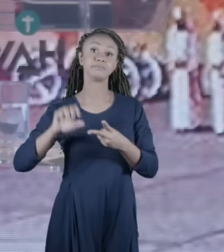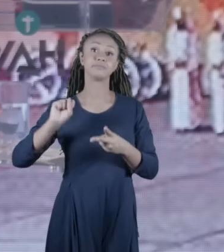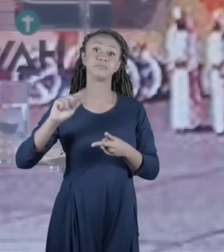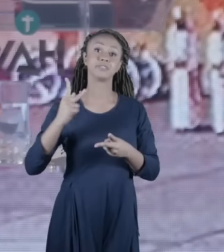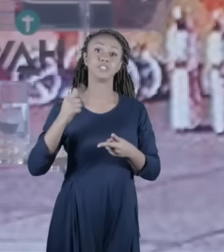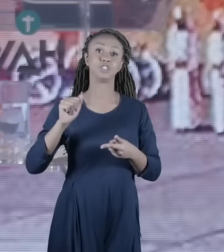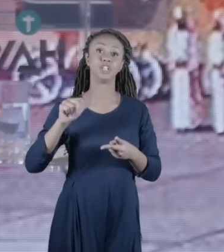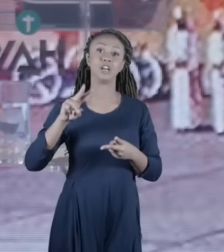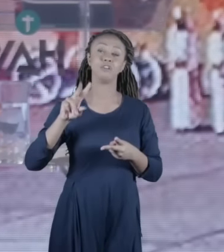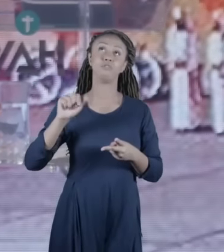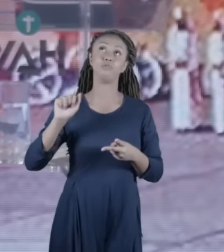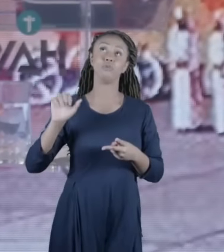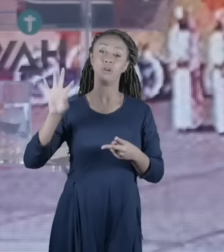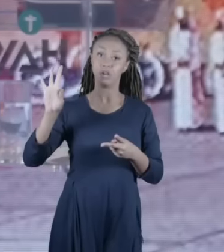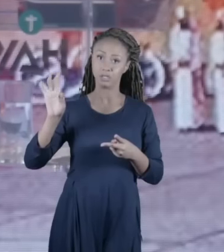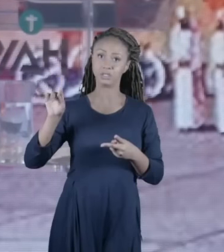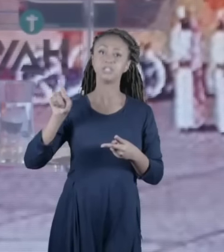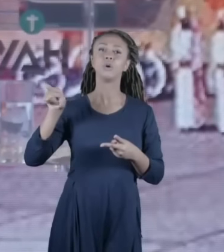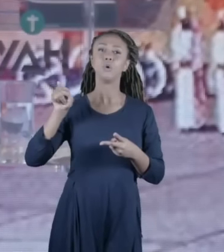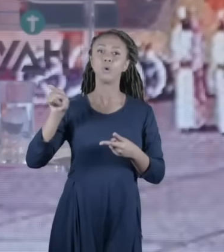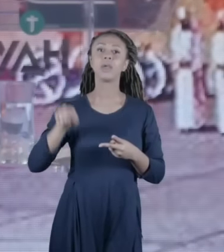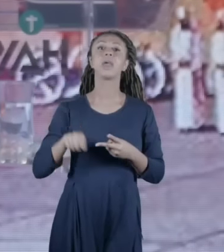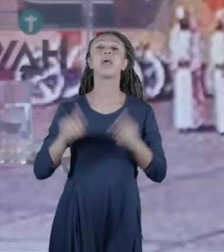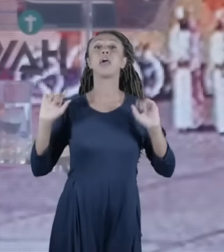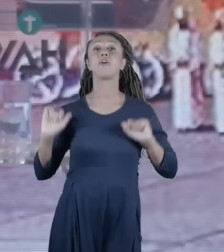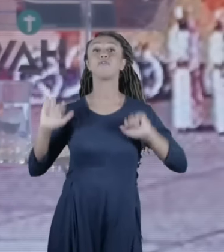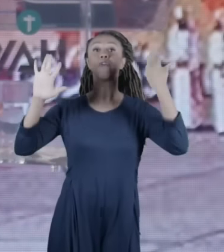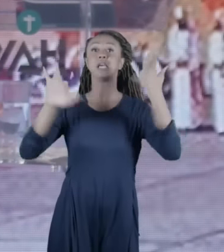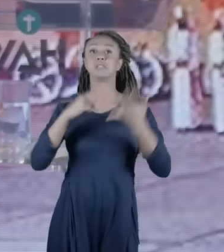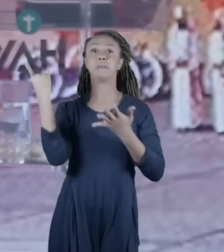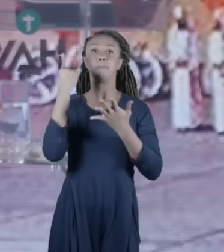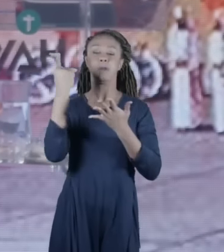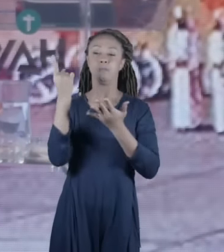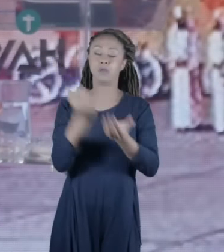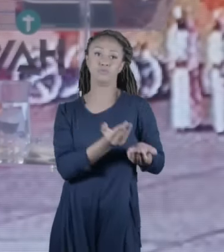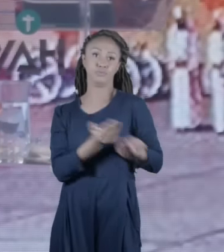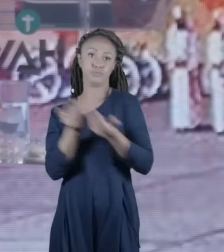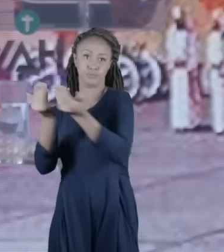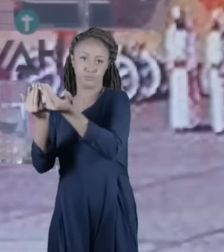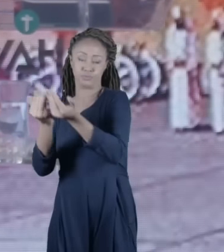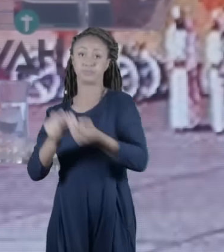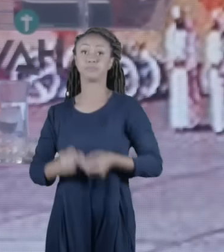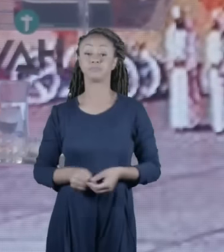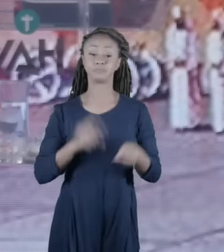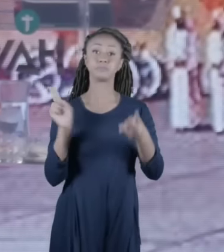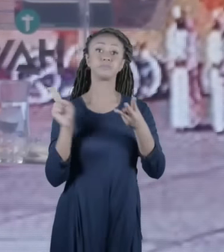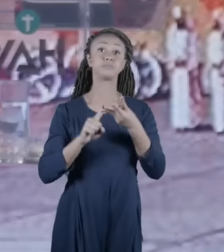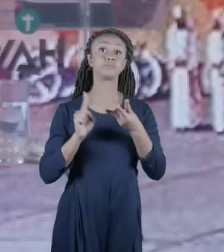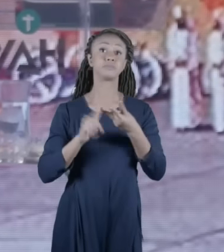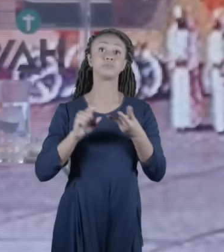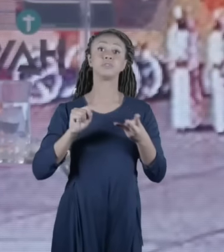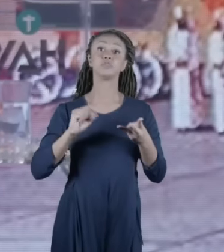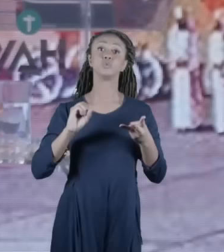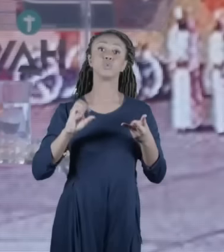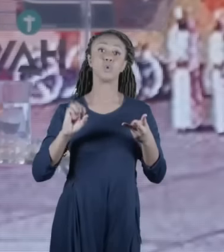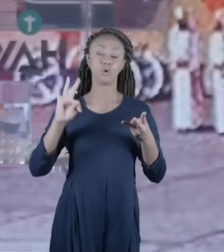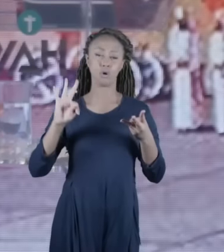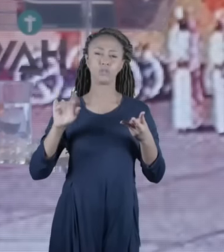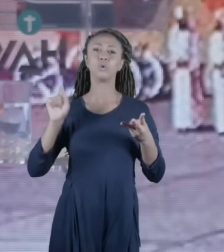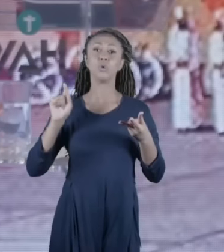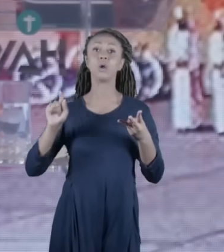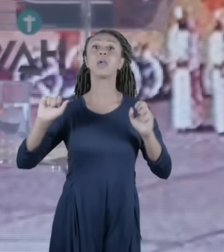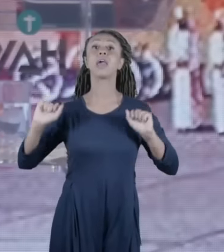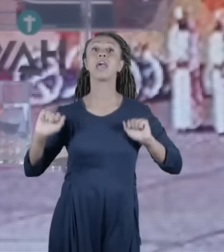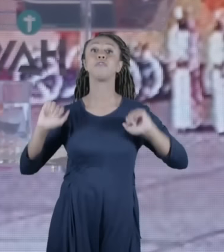festa das semanas também conhecida como a festa das premícias e a terceira é Sukkot a festa de tabernáculos